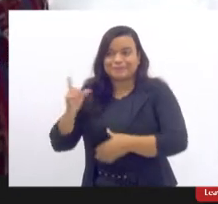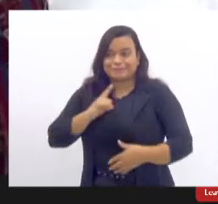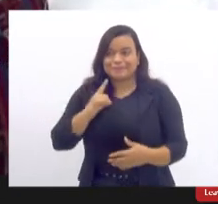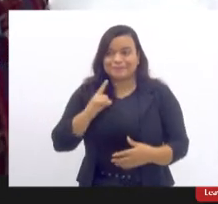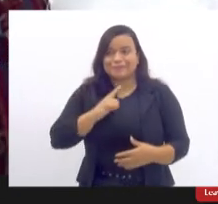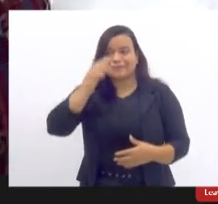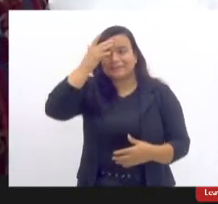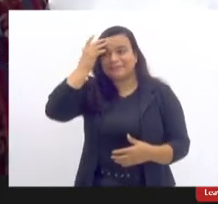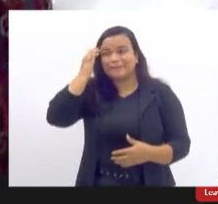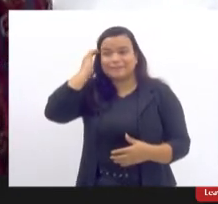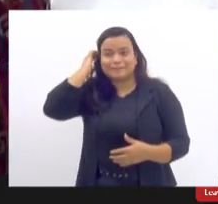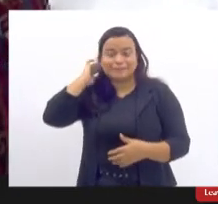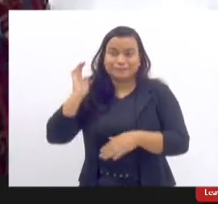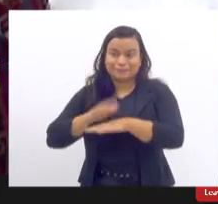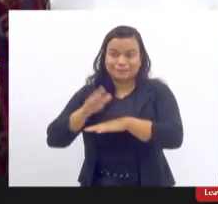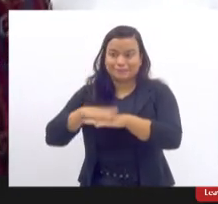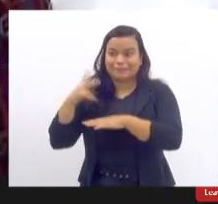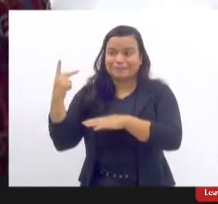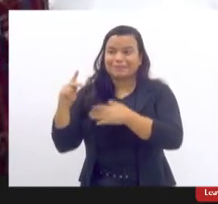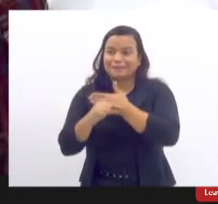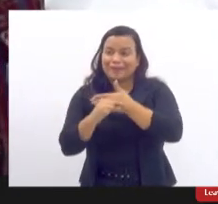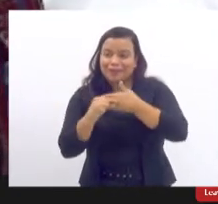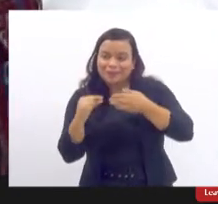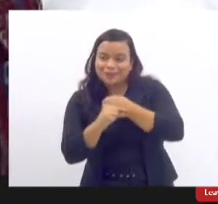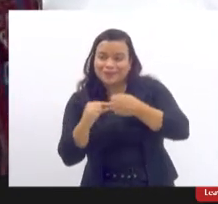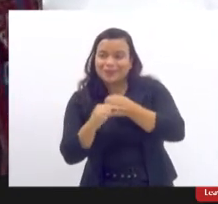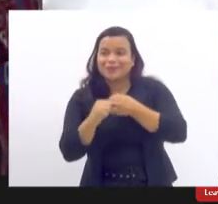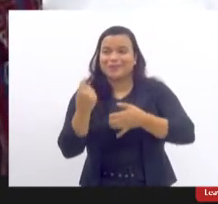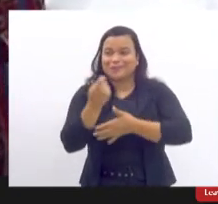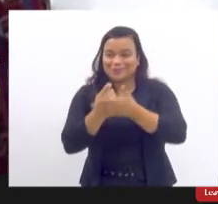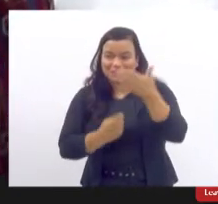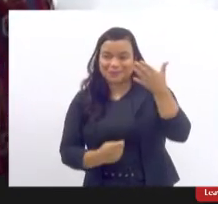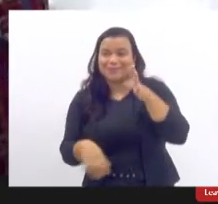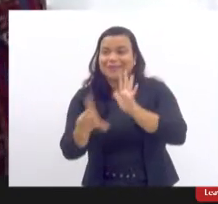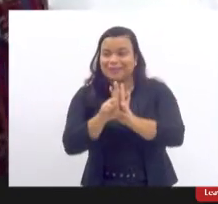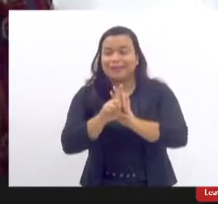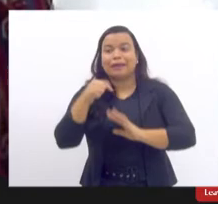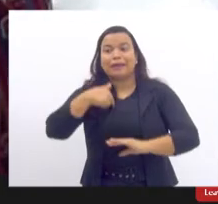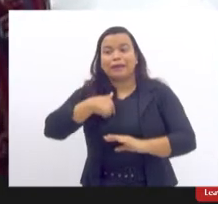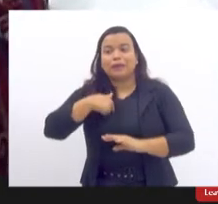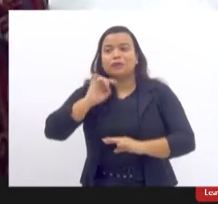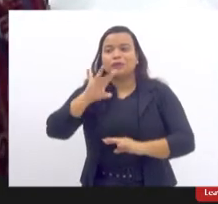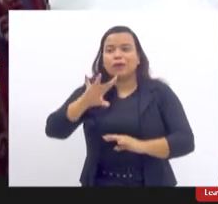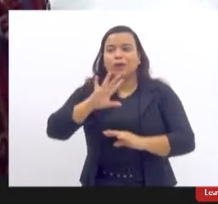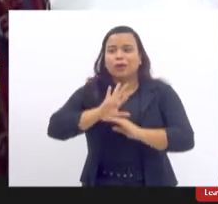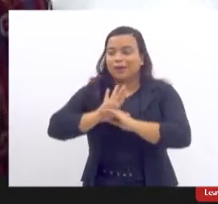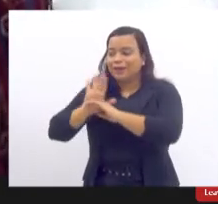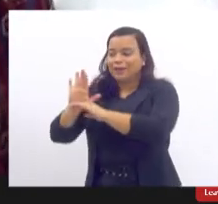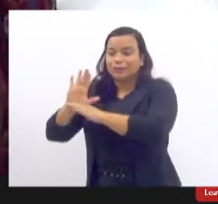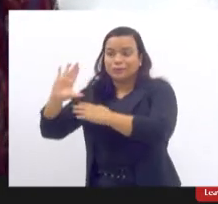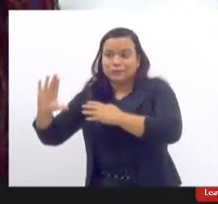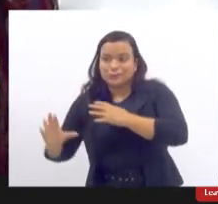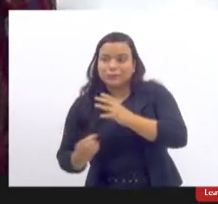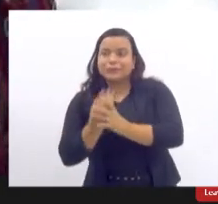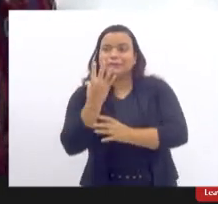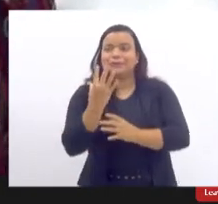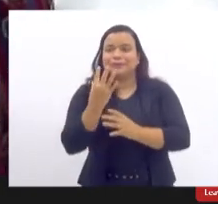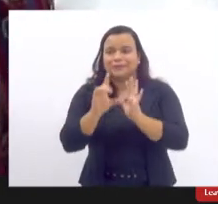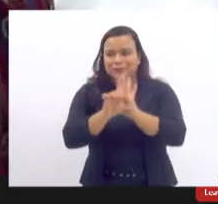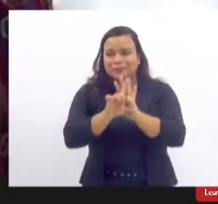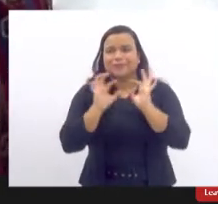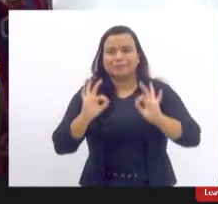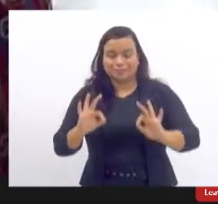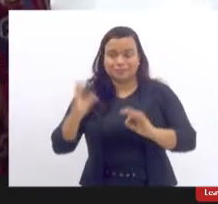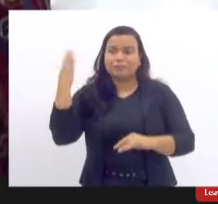É a verdadeira autora da lei. Eu sou apenas alguém que colocou para andar. Eu confesso que até